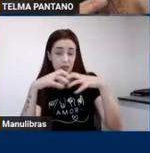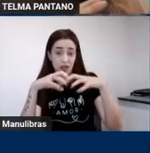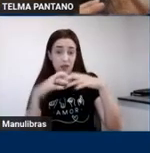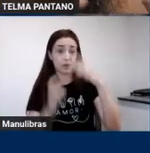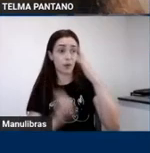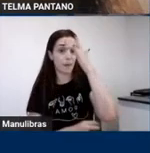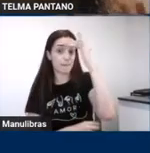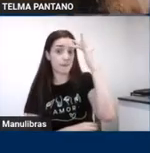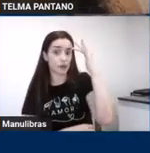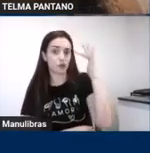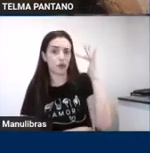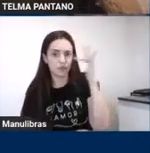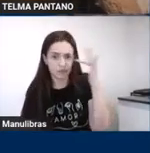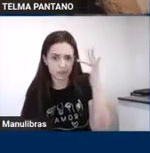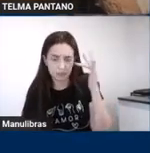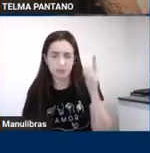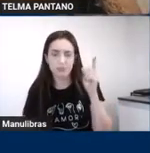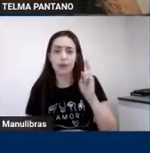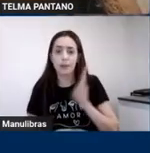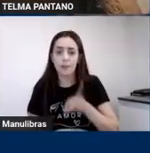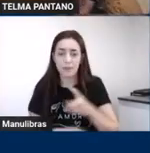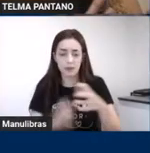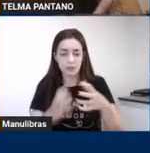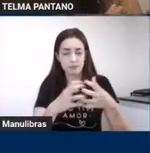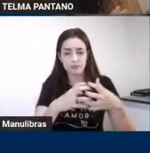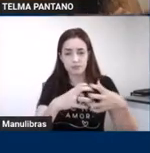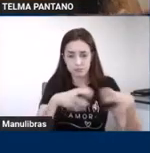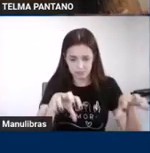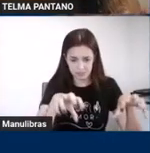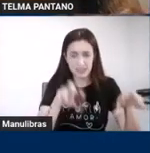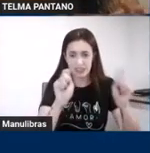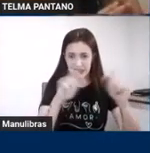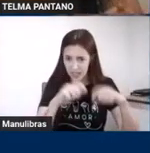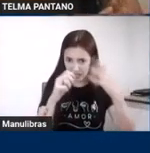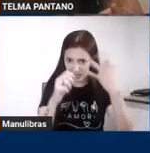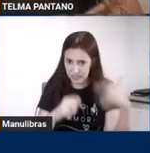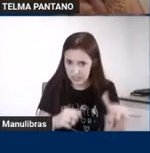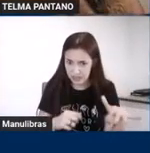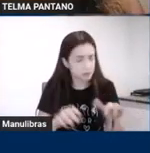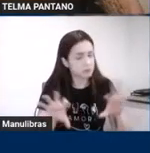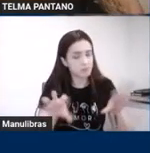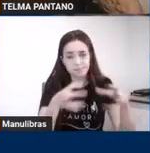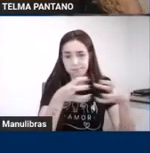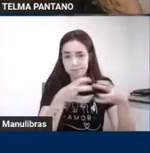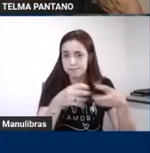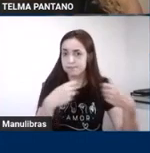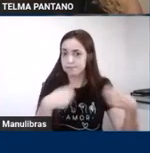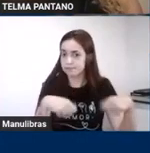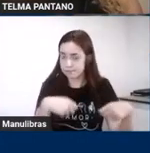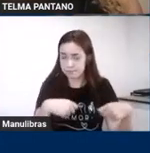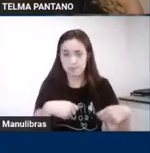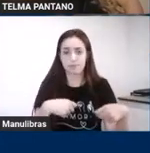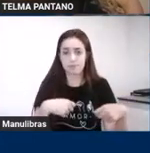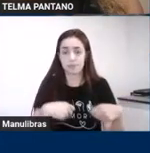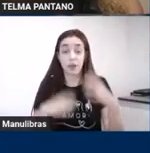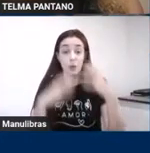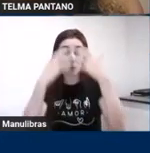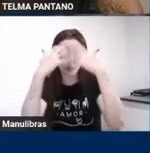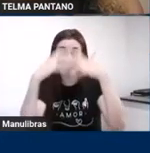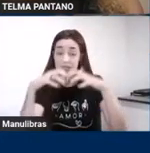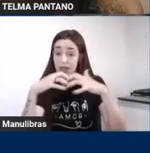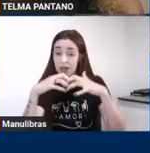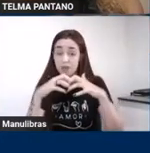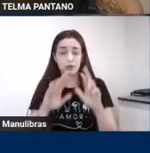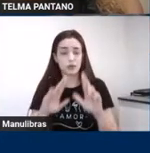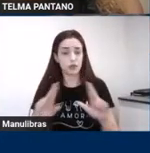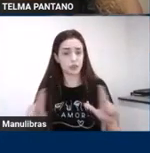um pouco diferentes de ativação quando a gente está falando de um cérebro em desenvolvimento, mas não de um cérebro maduro e de um cérebro adulto. E, Thelma,